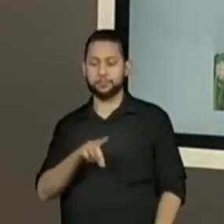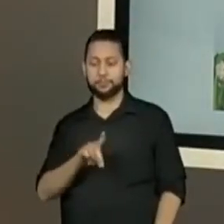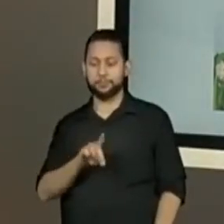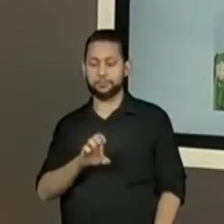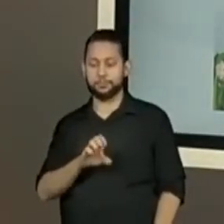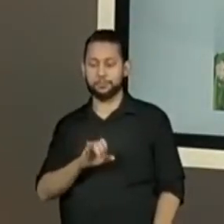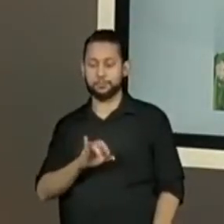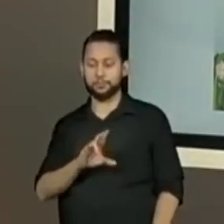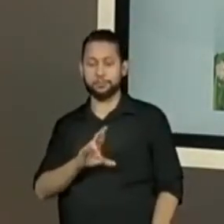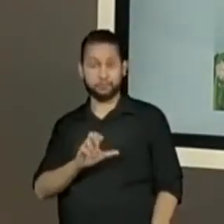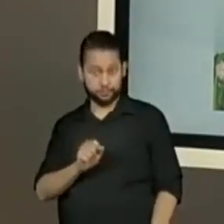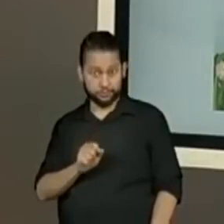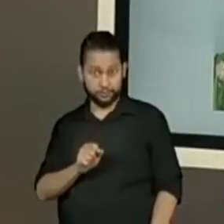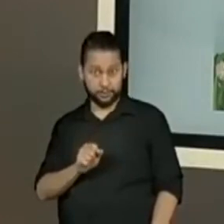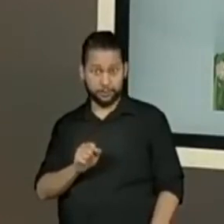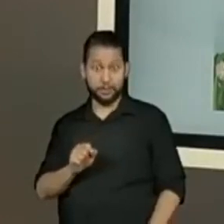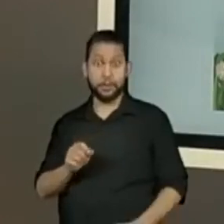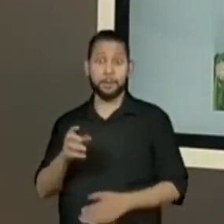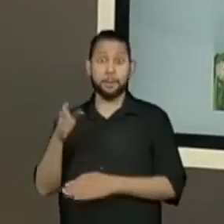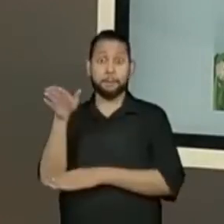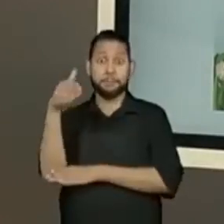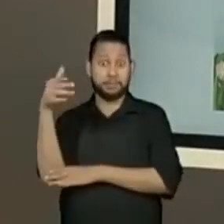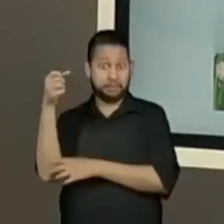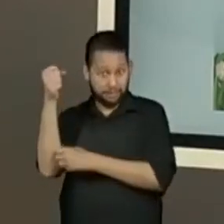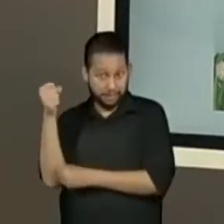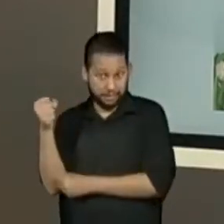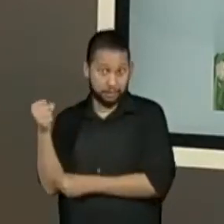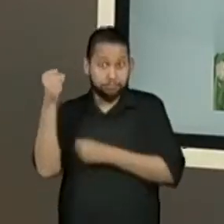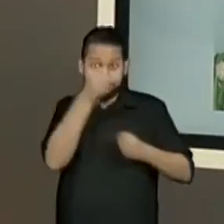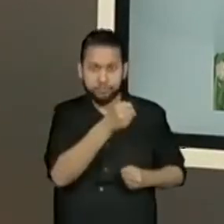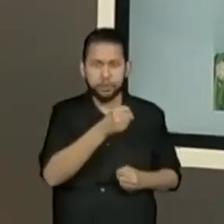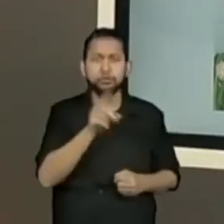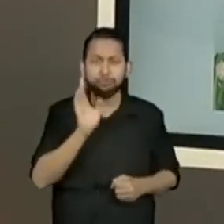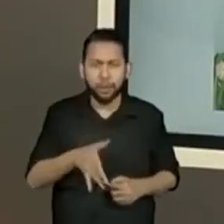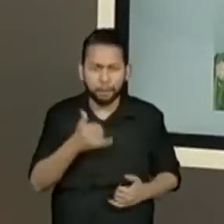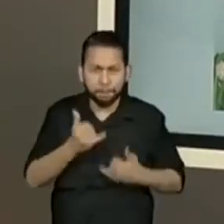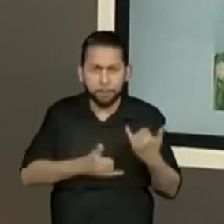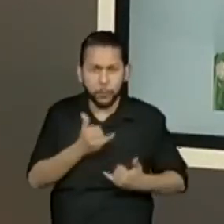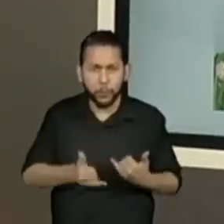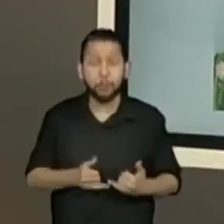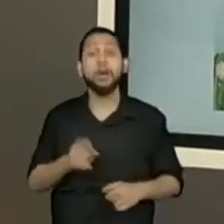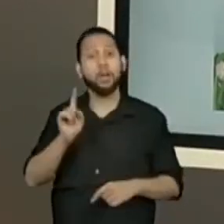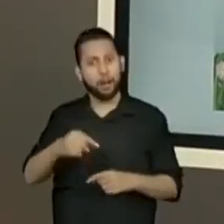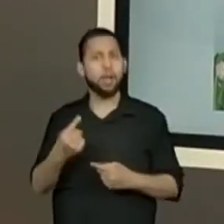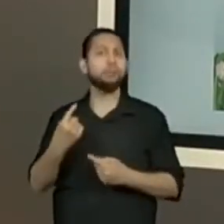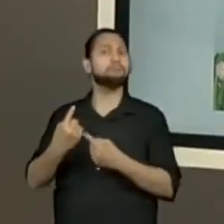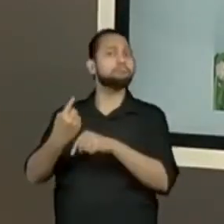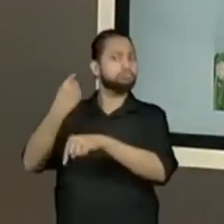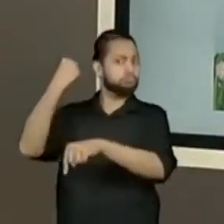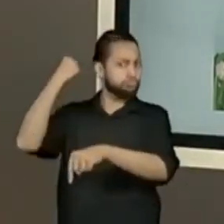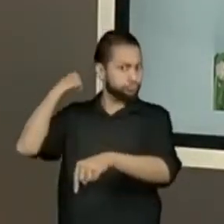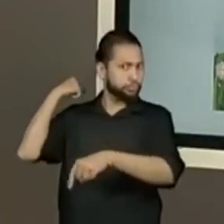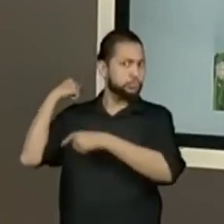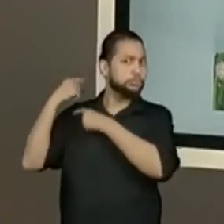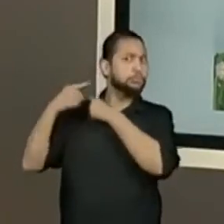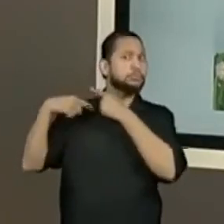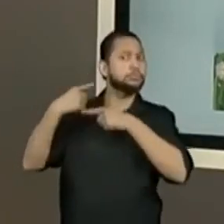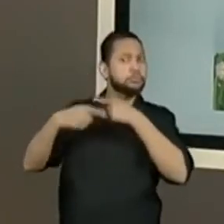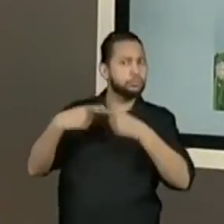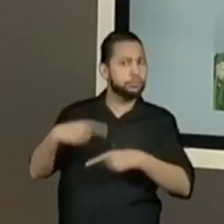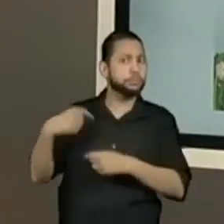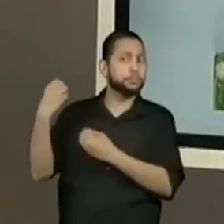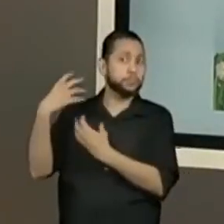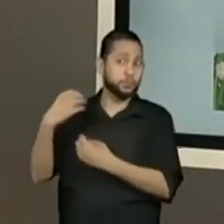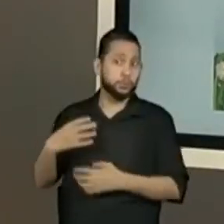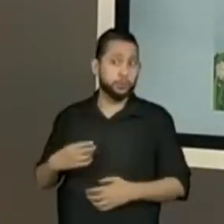pique-bandeira? Eu conheço e já brinquei muito na minha infância. É uma brincadeira tradicional. Aprendi com os adultos